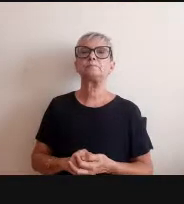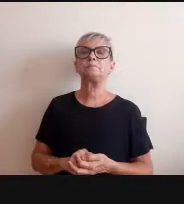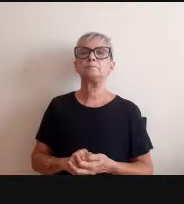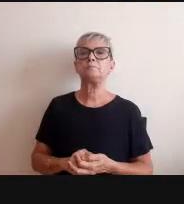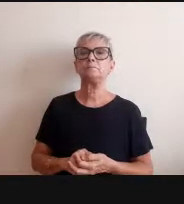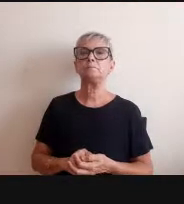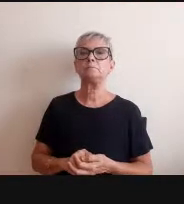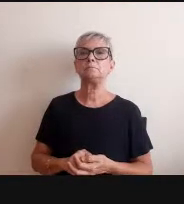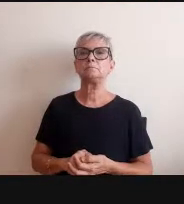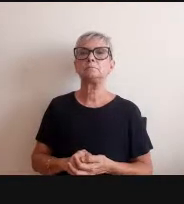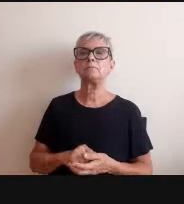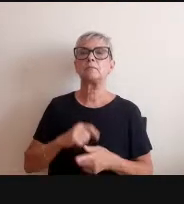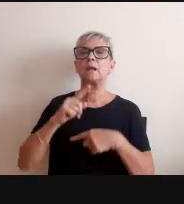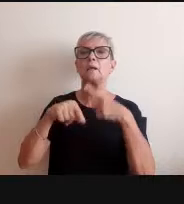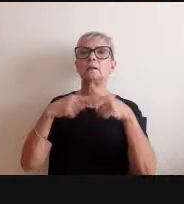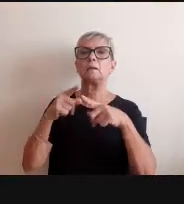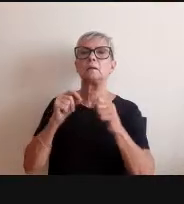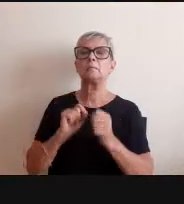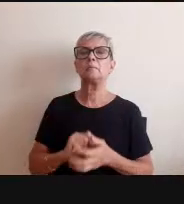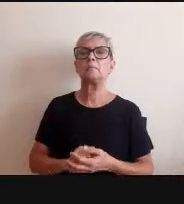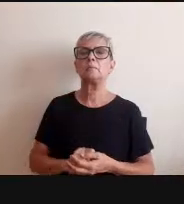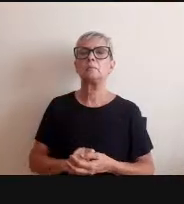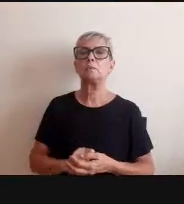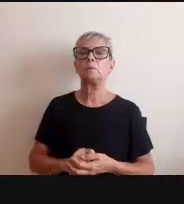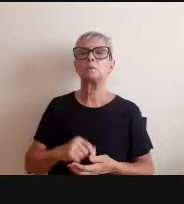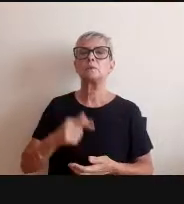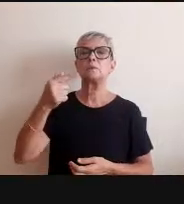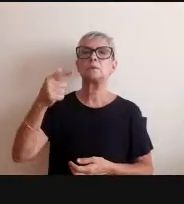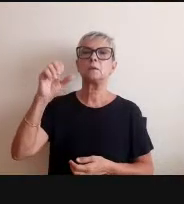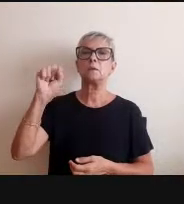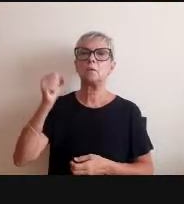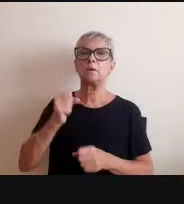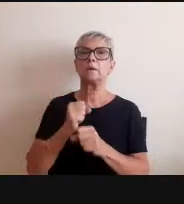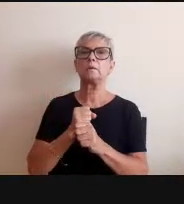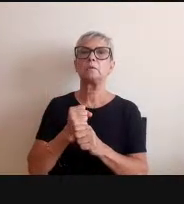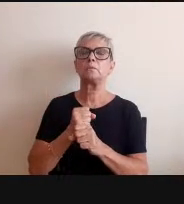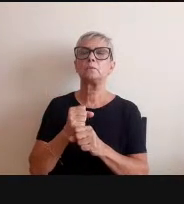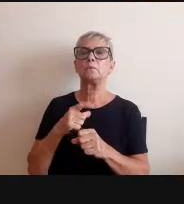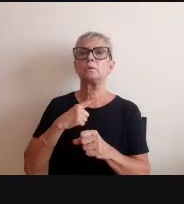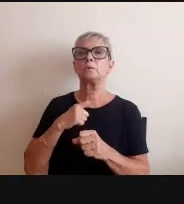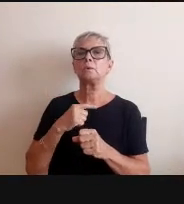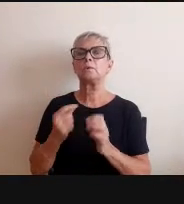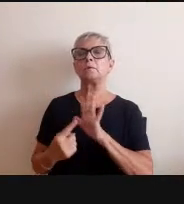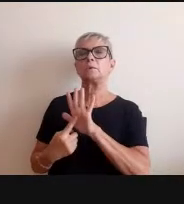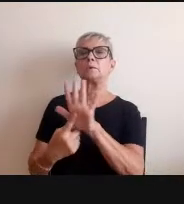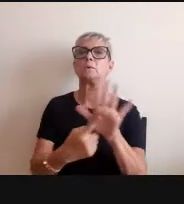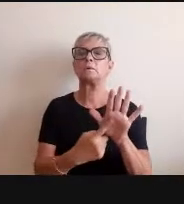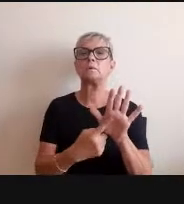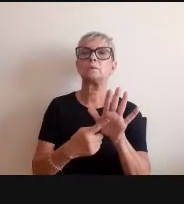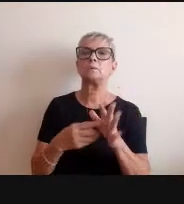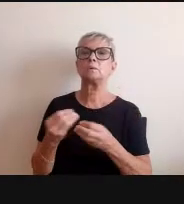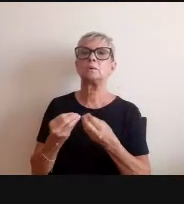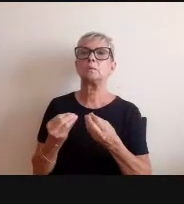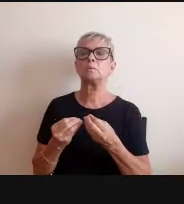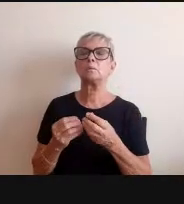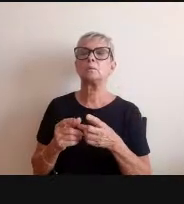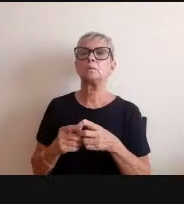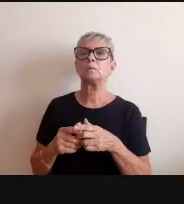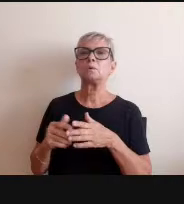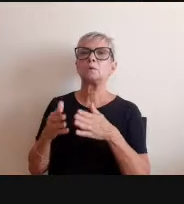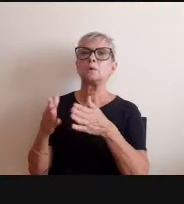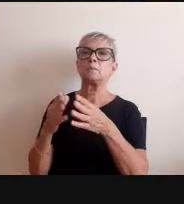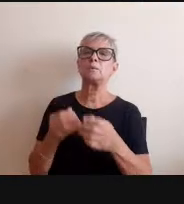depois em 78 teve uma terceira exposição que chama Os Caminhos da Vida